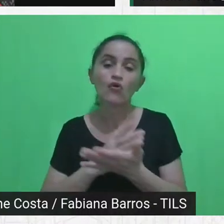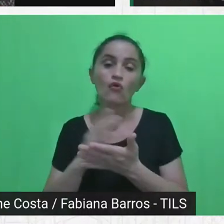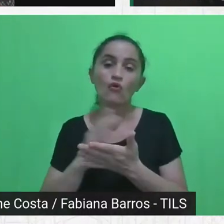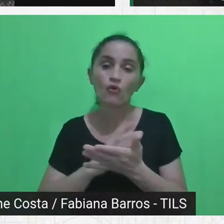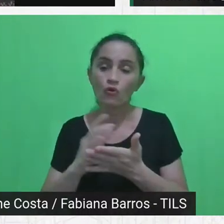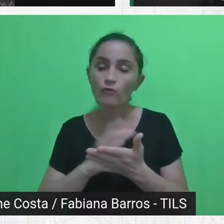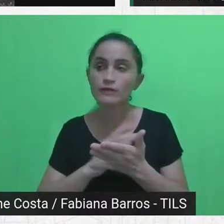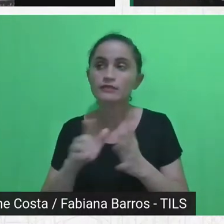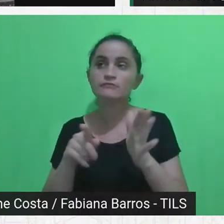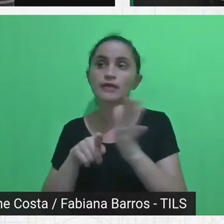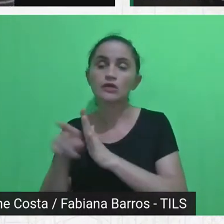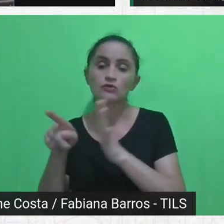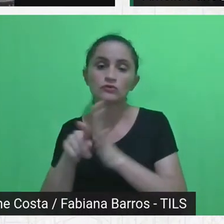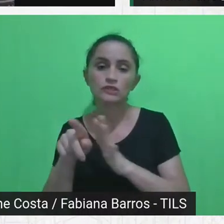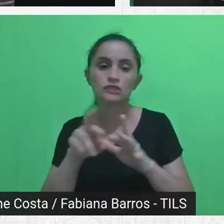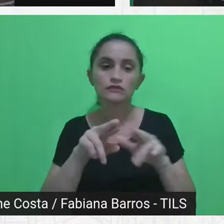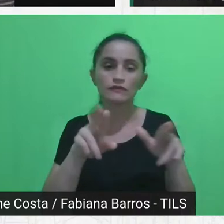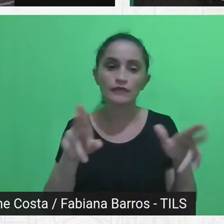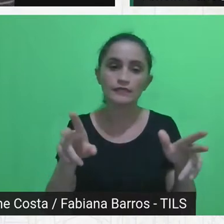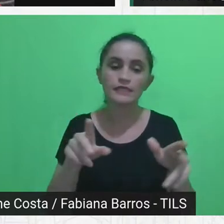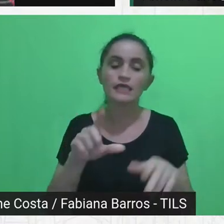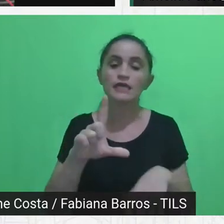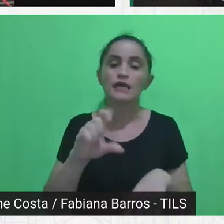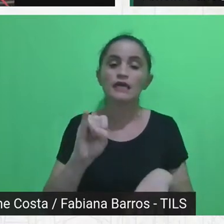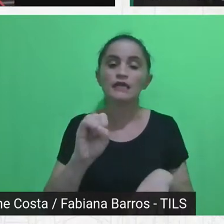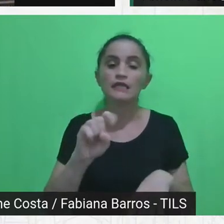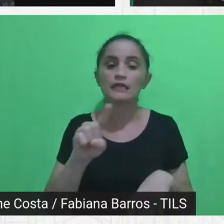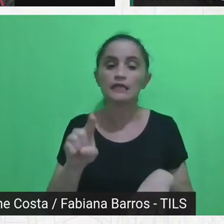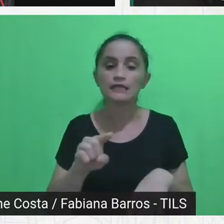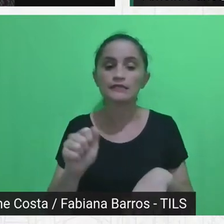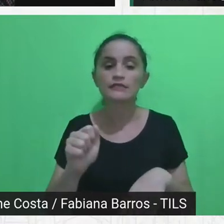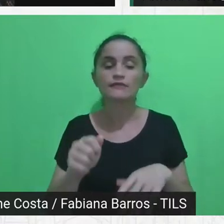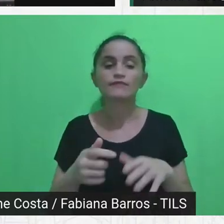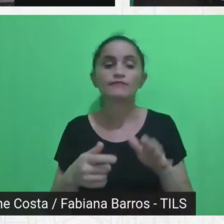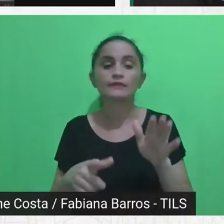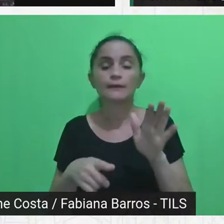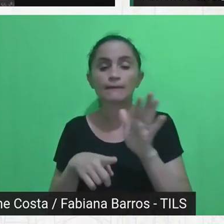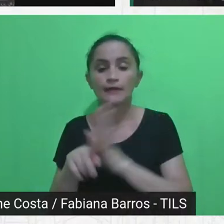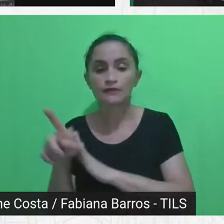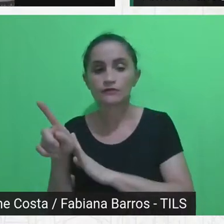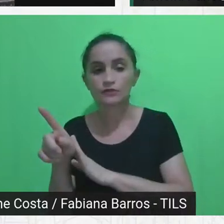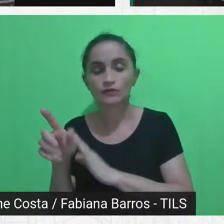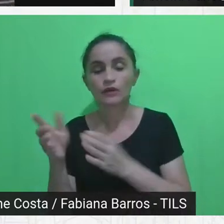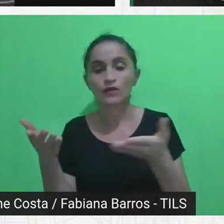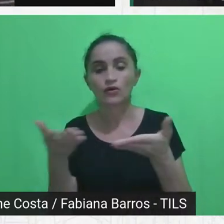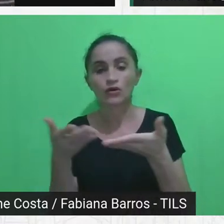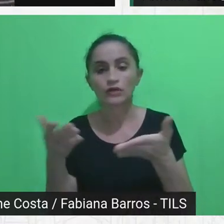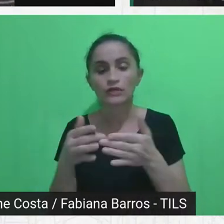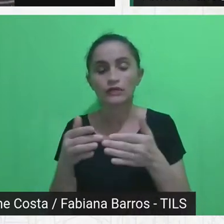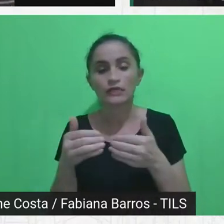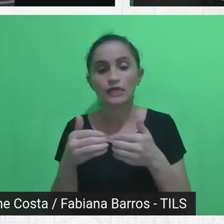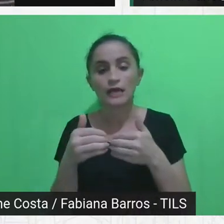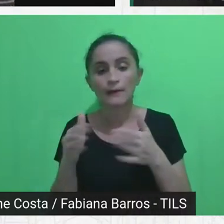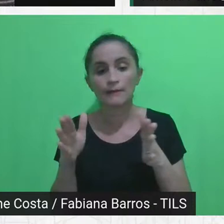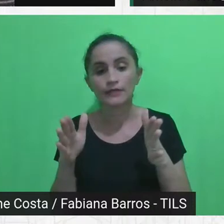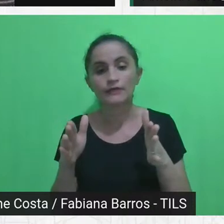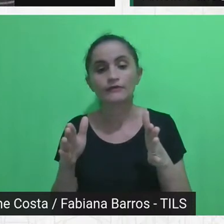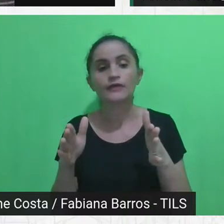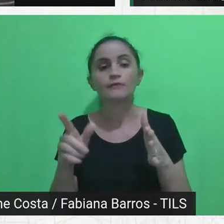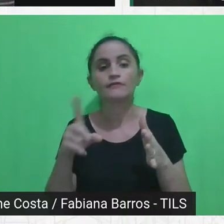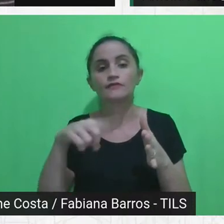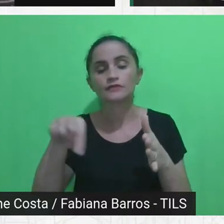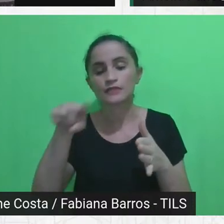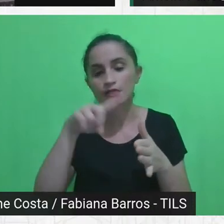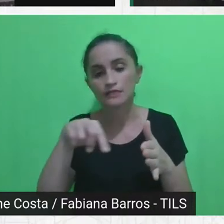a Lisa, ela pergunta mais especial, agora eu estou abrindo a roda para todo mundo que apresentou, dentro de que vocês possam estar aqui